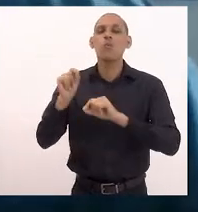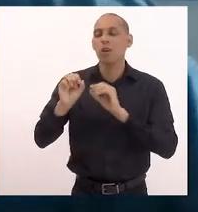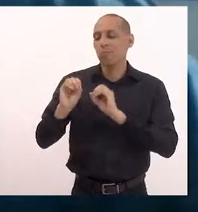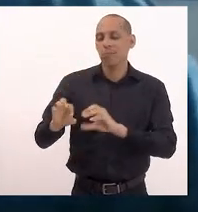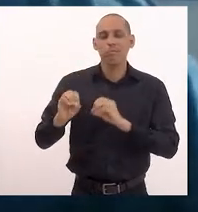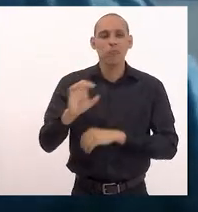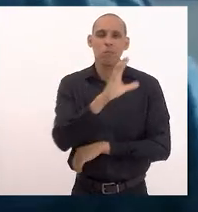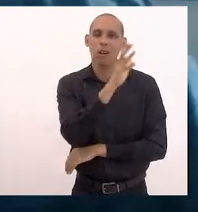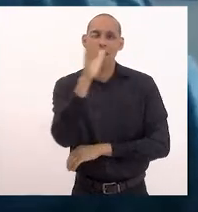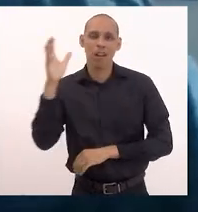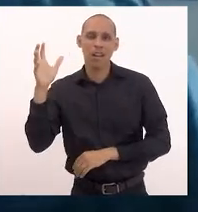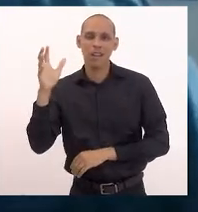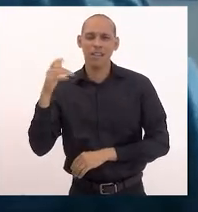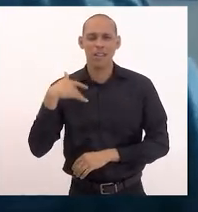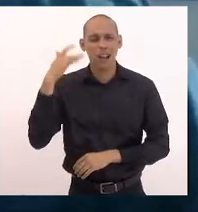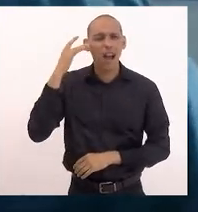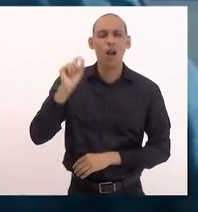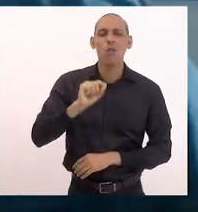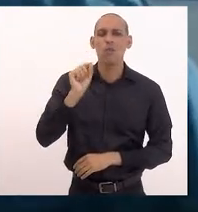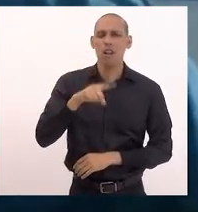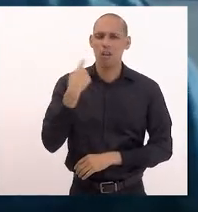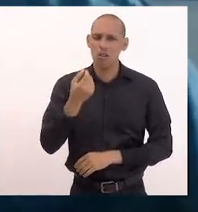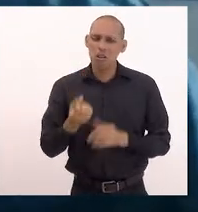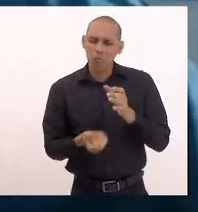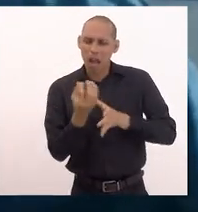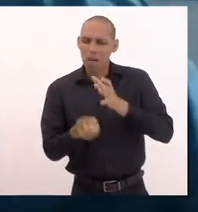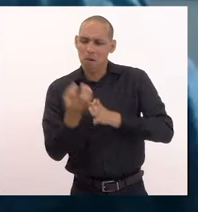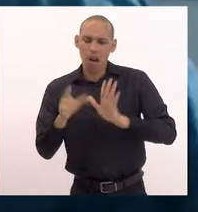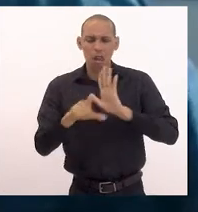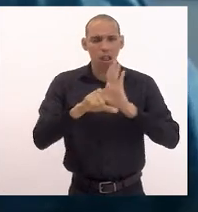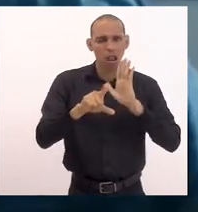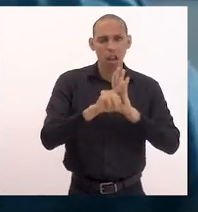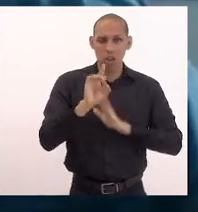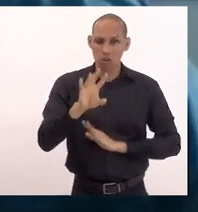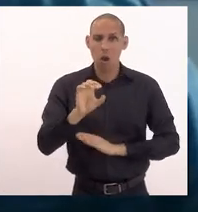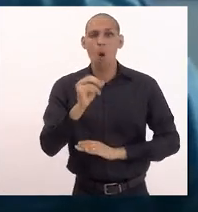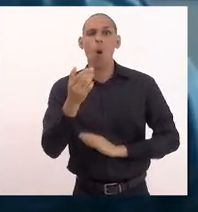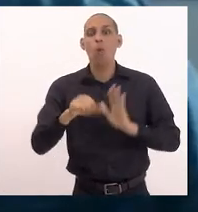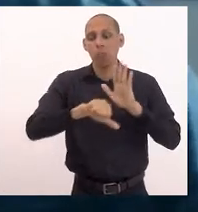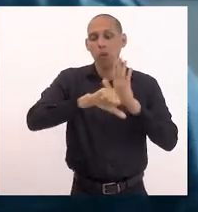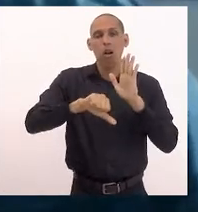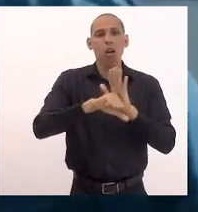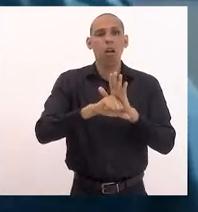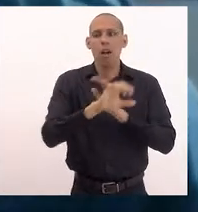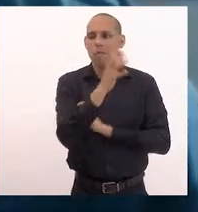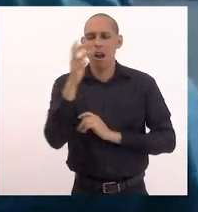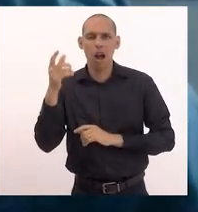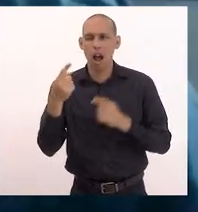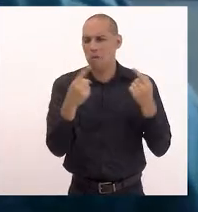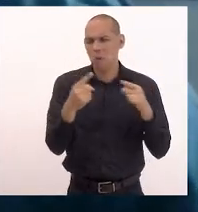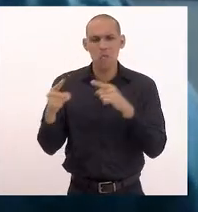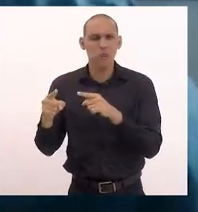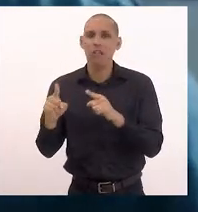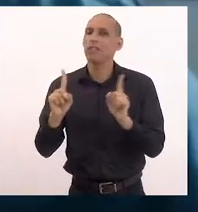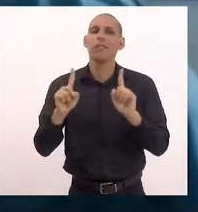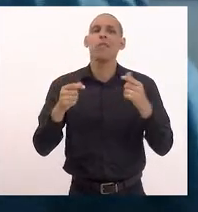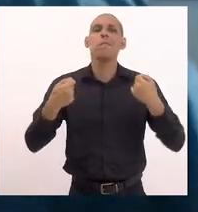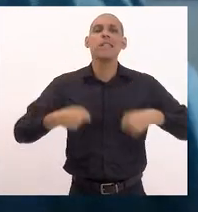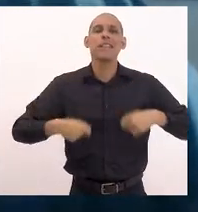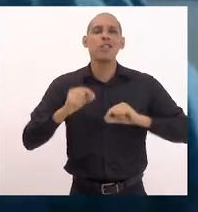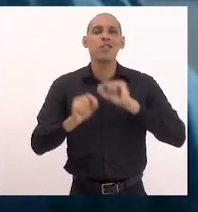Eu acho que não basta fazer lei, não basta combater o crime ambiental, tem que se criar uma consciência